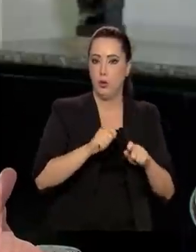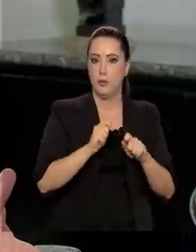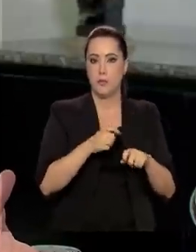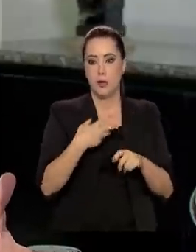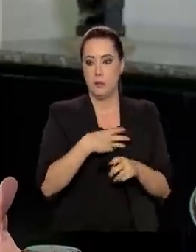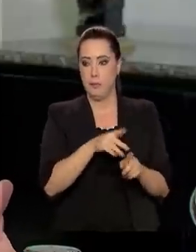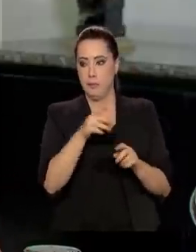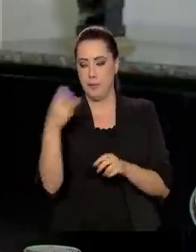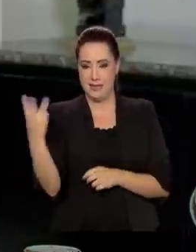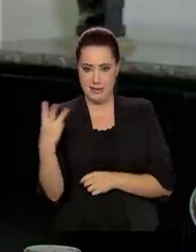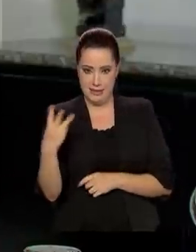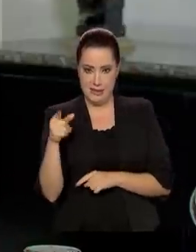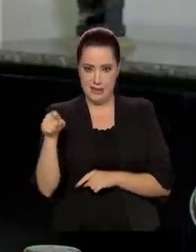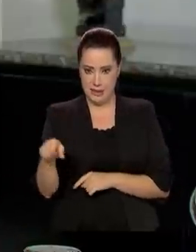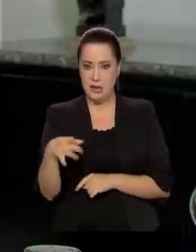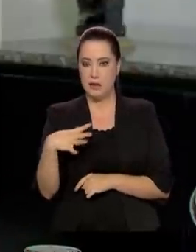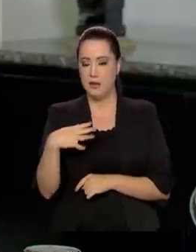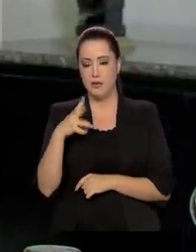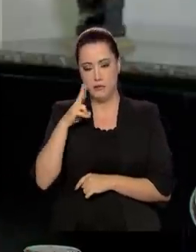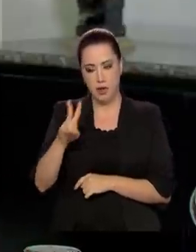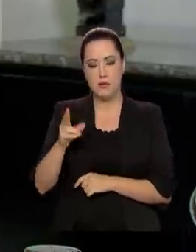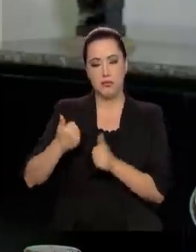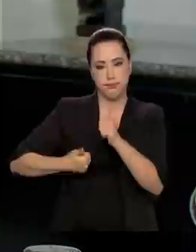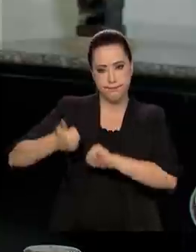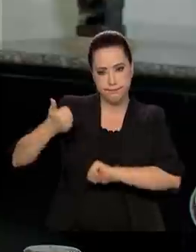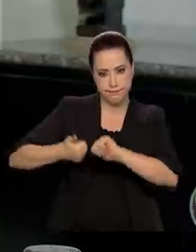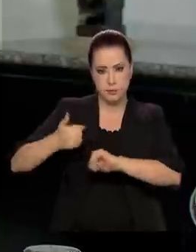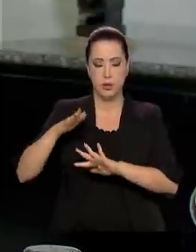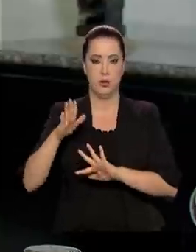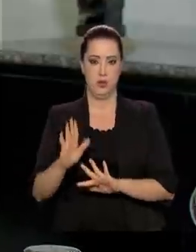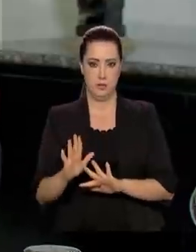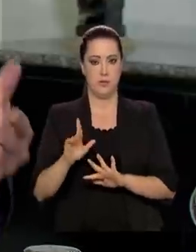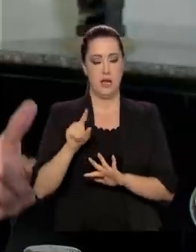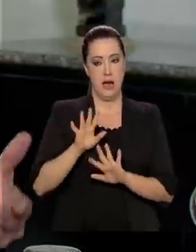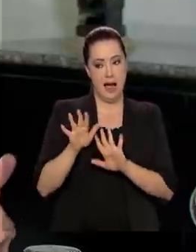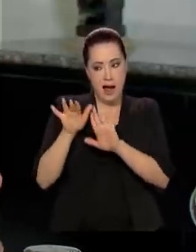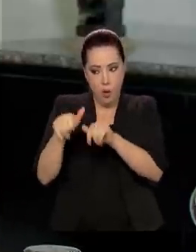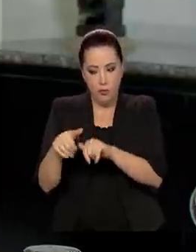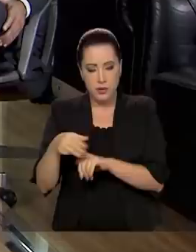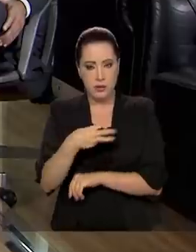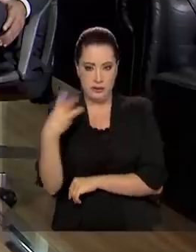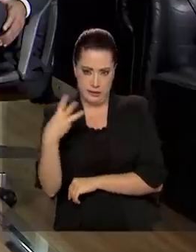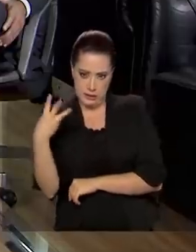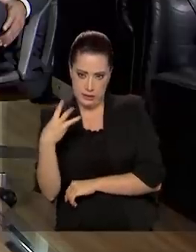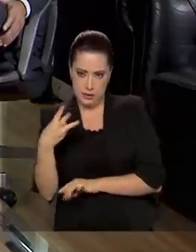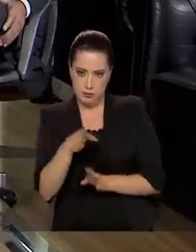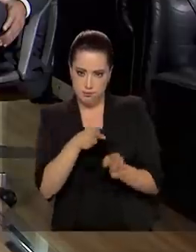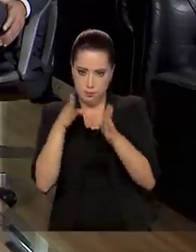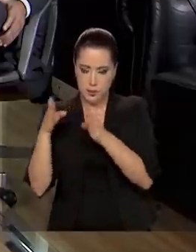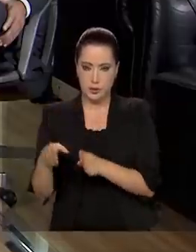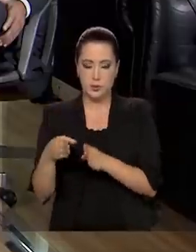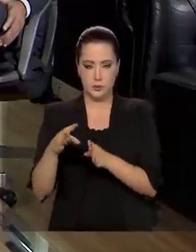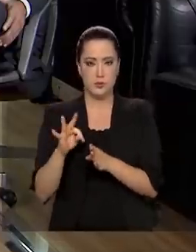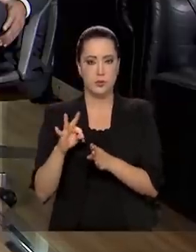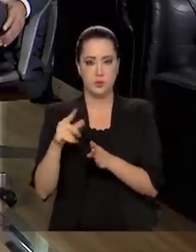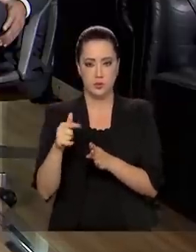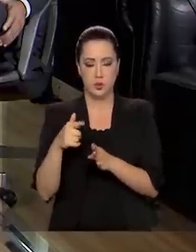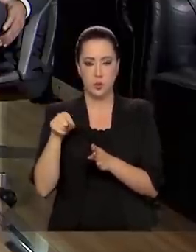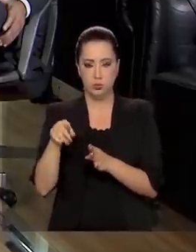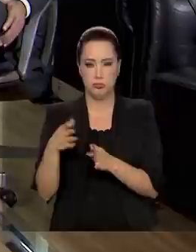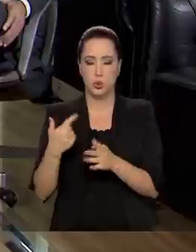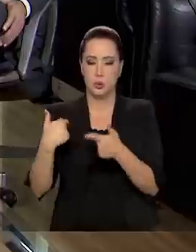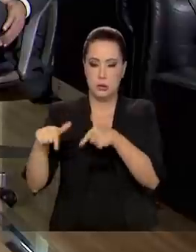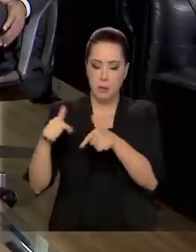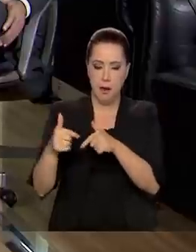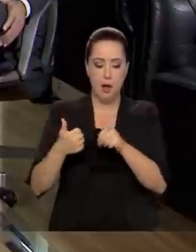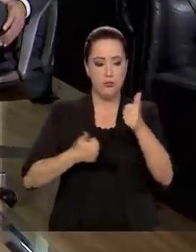fase 3. Quando é concluída a fase 3 e todo esse monitoramento é concluído e a vacina é eficaz